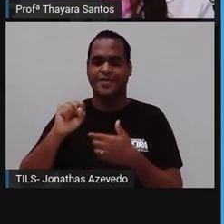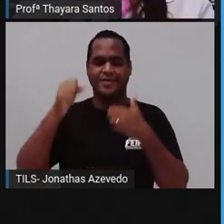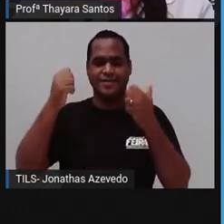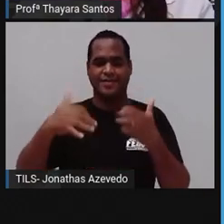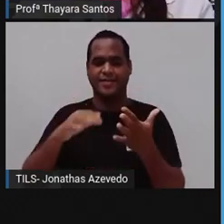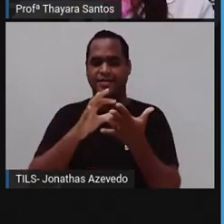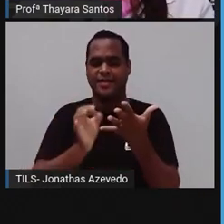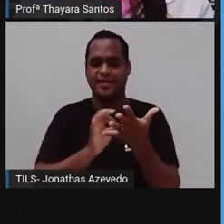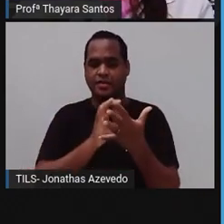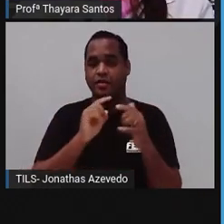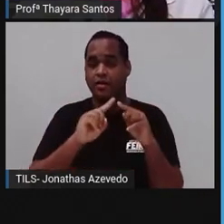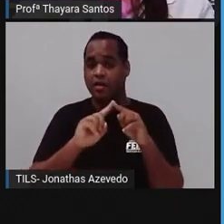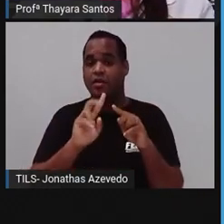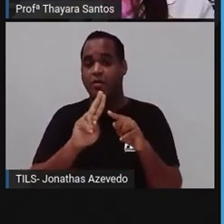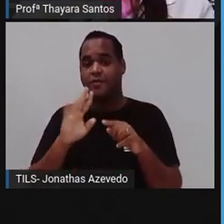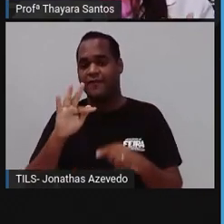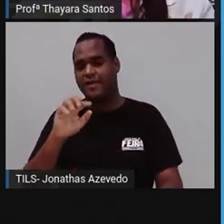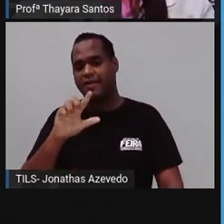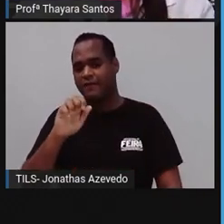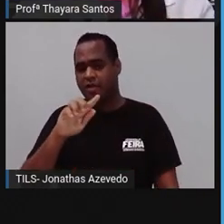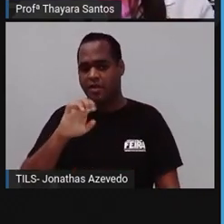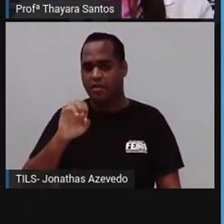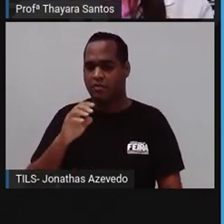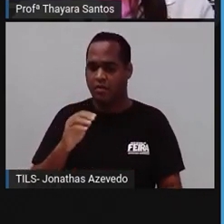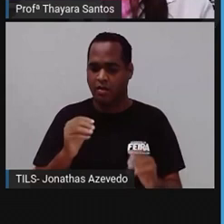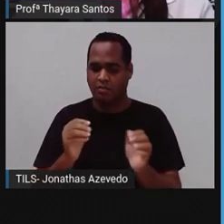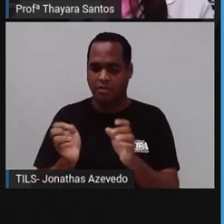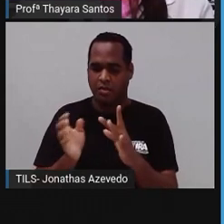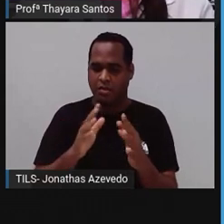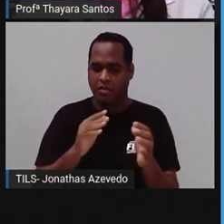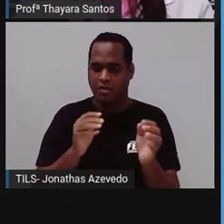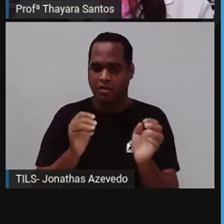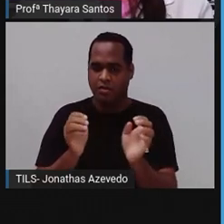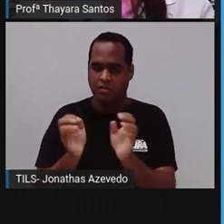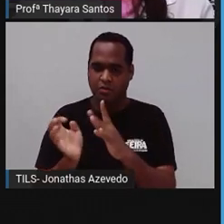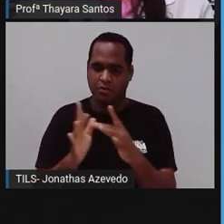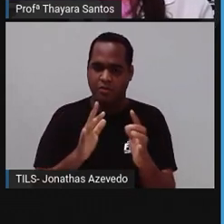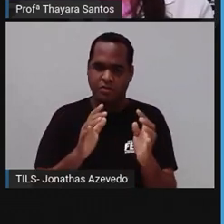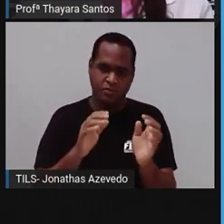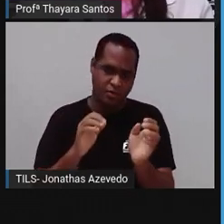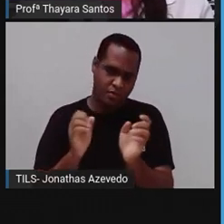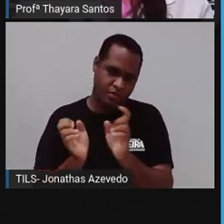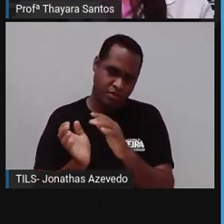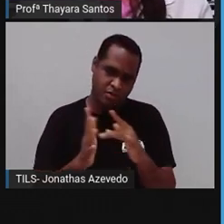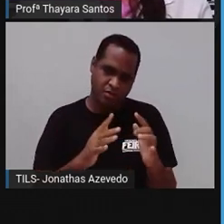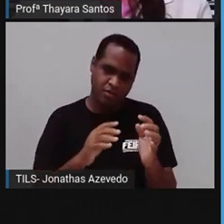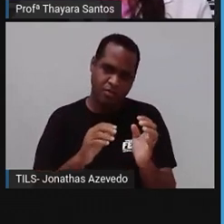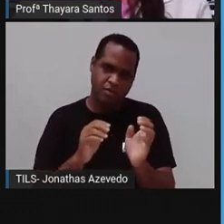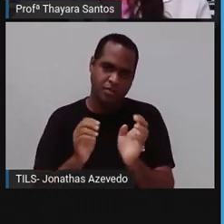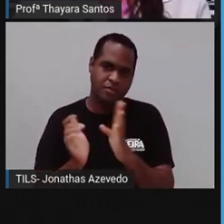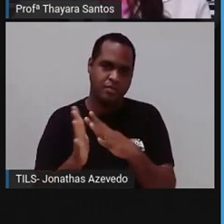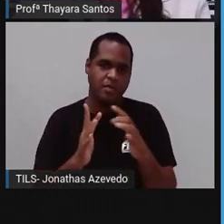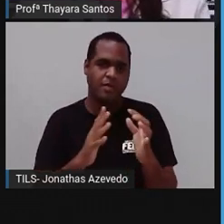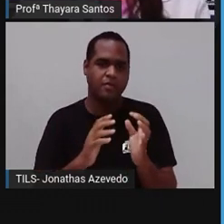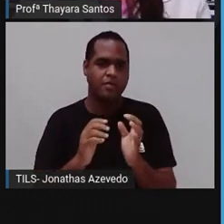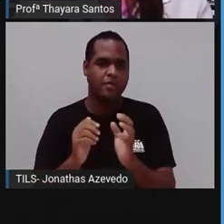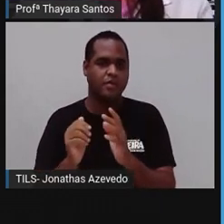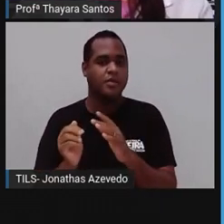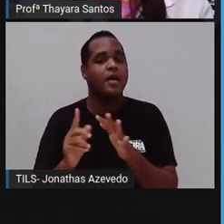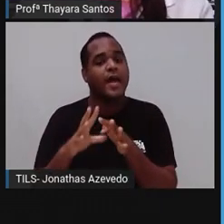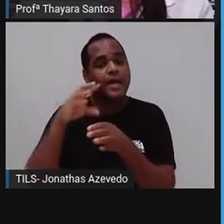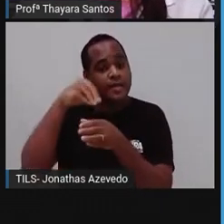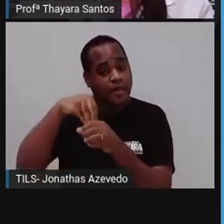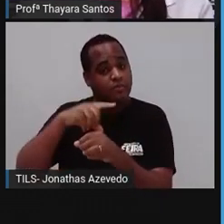célula que tem um flagelo e esse flagelo fica batendo o tempo inteiro. E esse batimento do flagelo, que está aqui dentro da espongiocele,